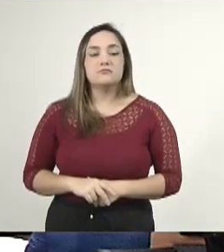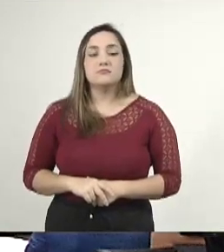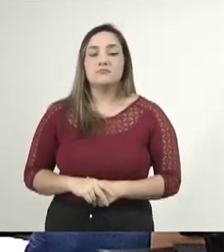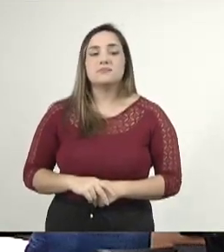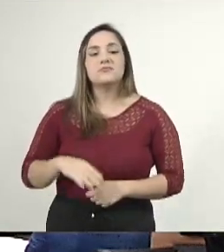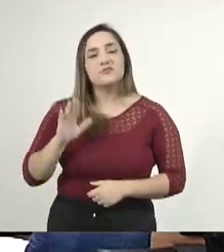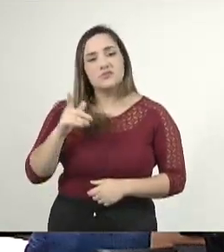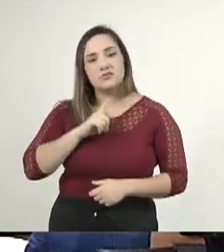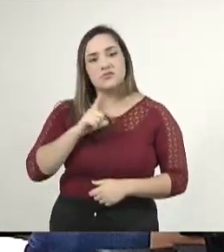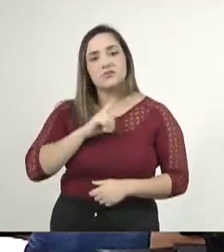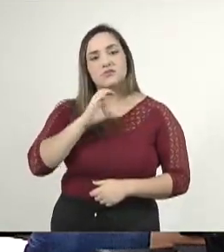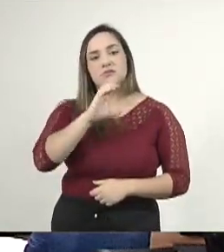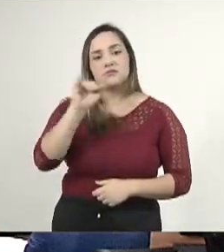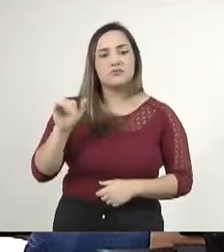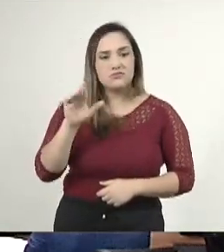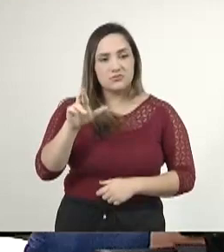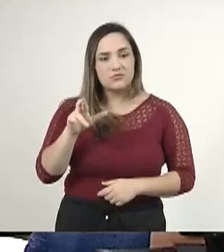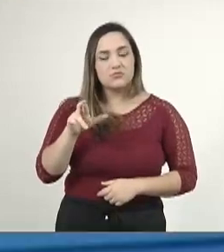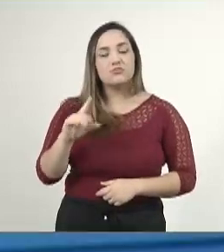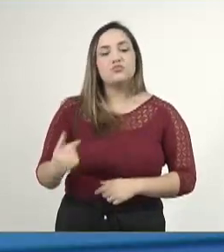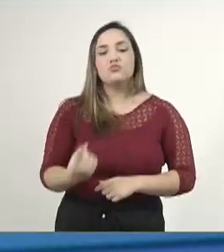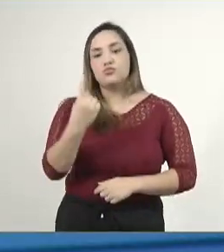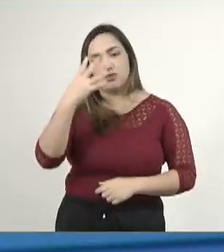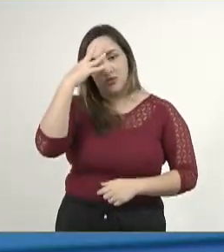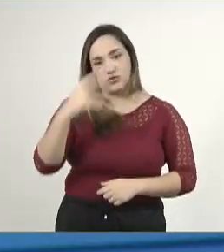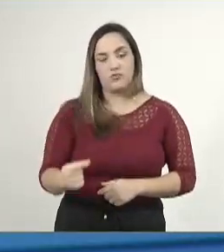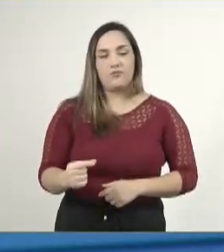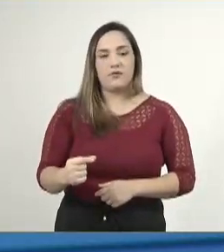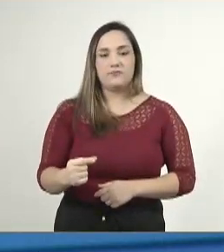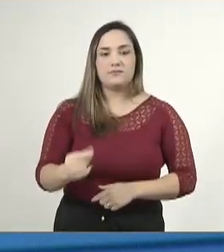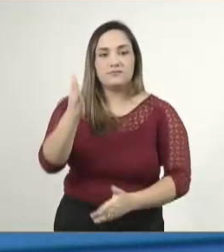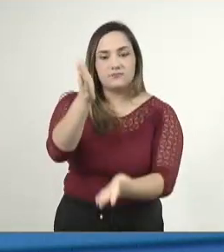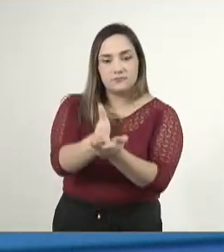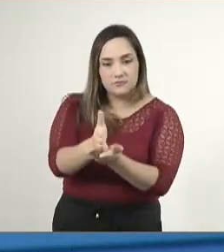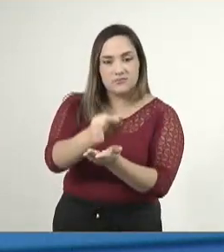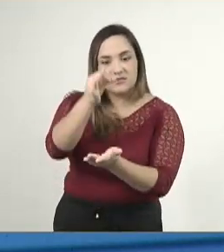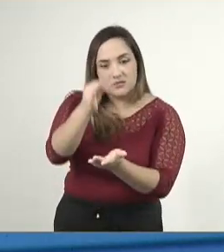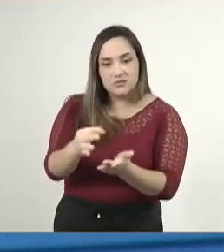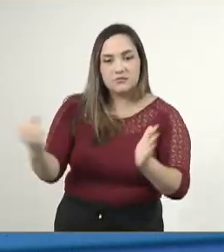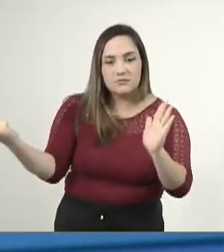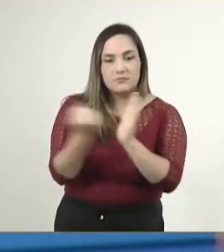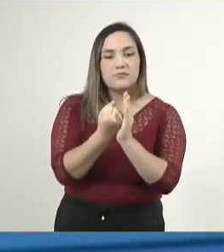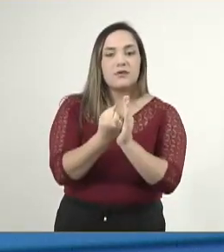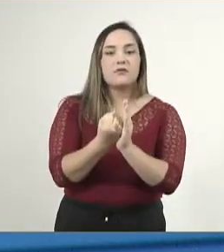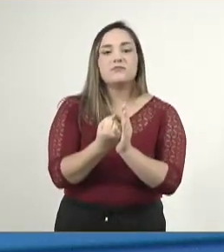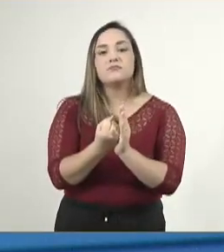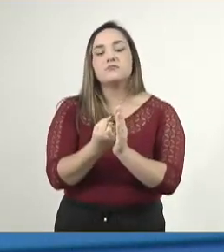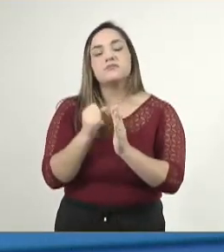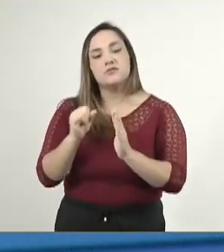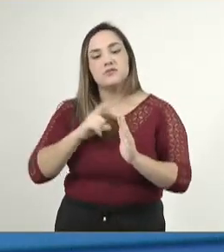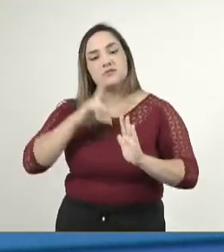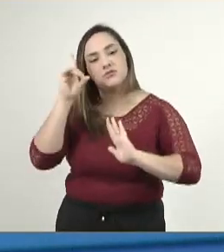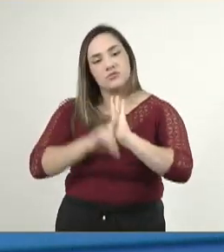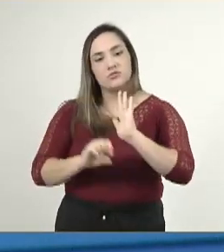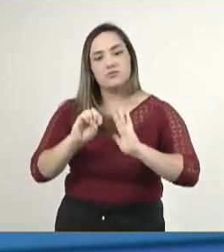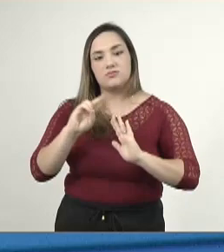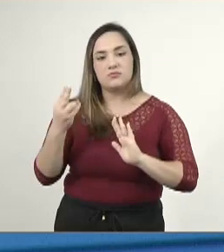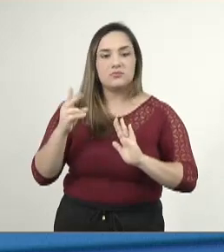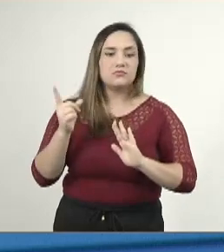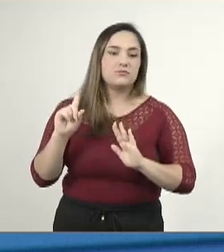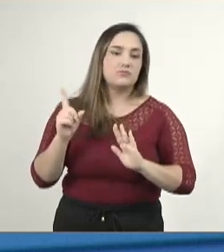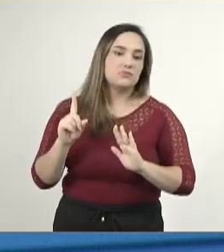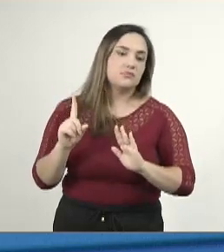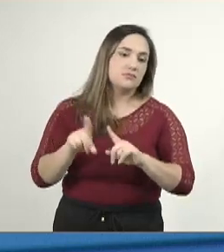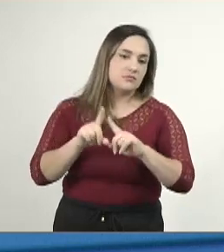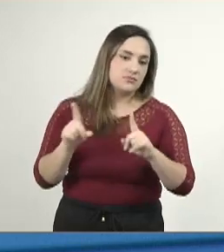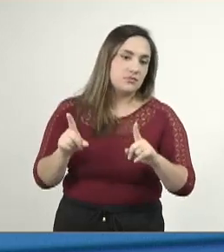Comissão de Justiça, para que ficasse marcada uma decisão se tem esse direito ou não. Mas vocês já tomaram uma